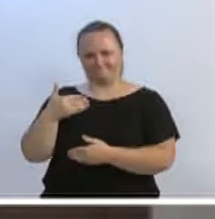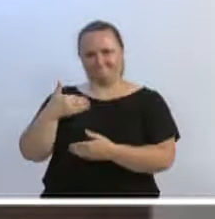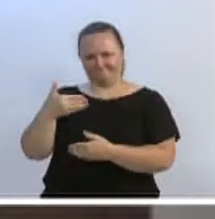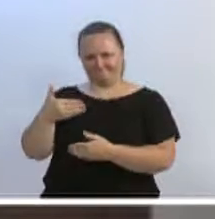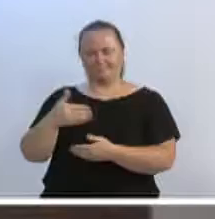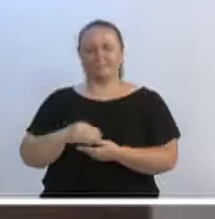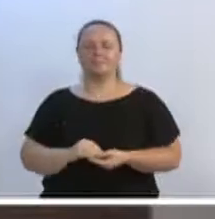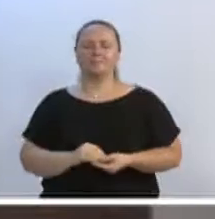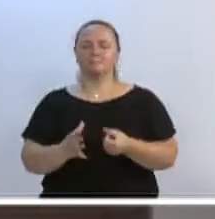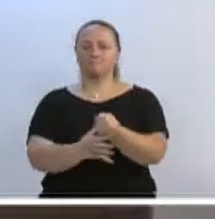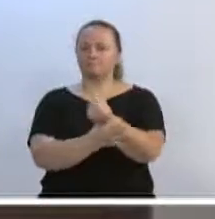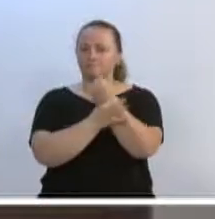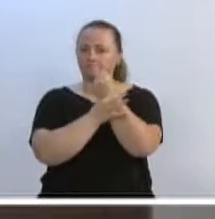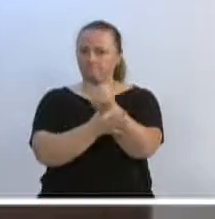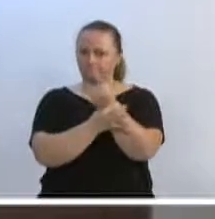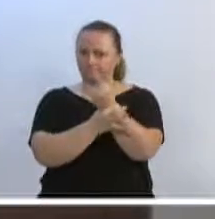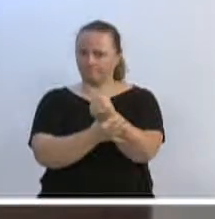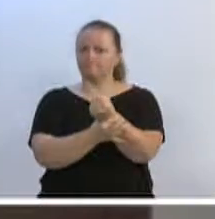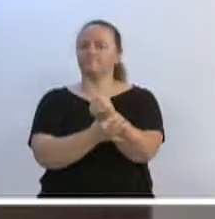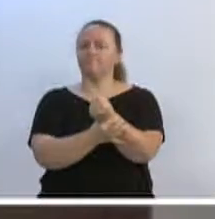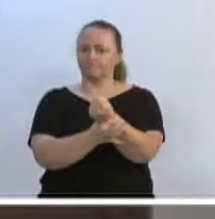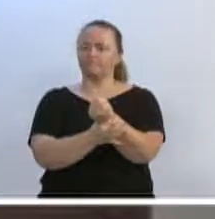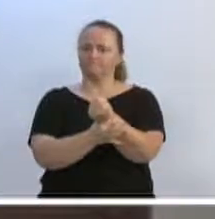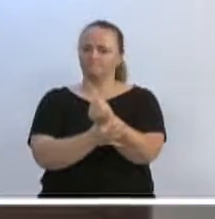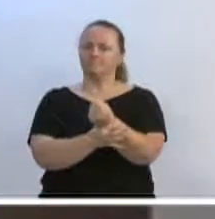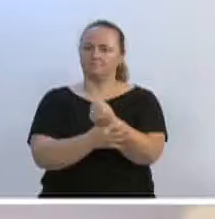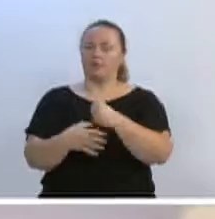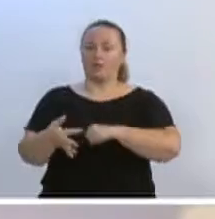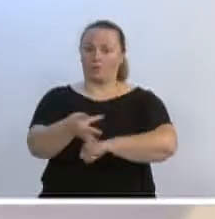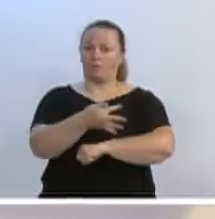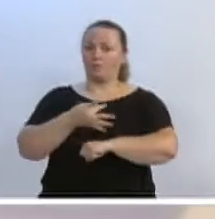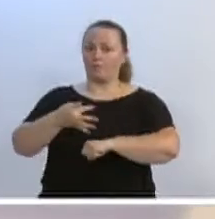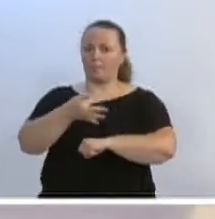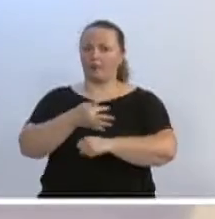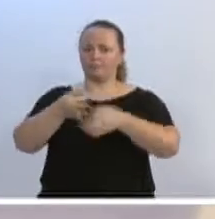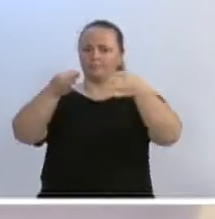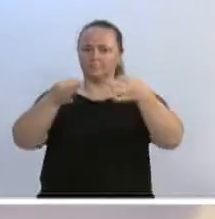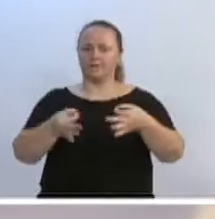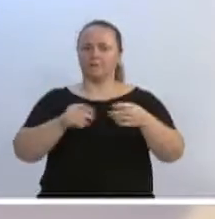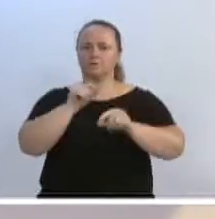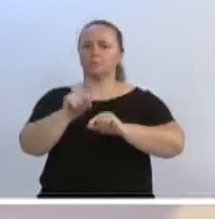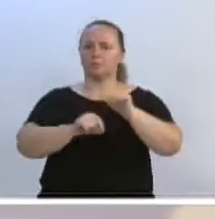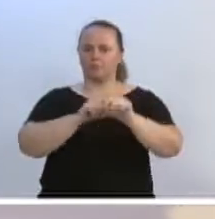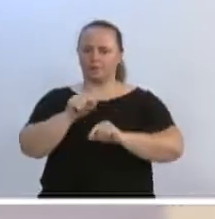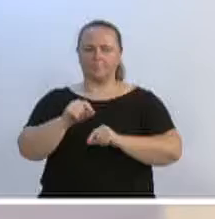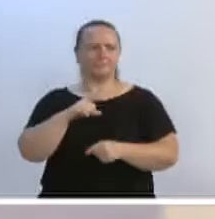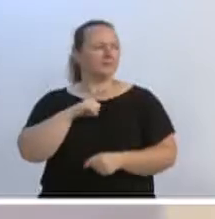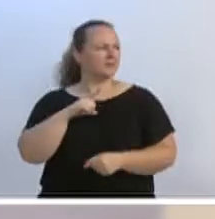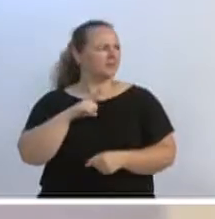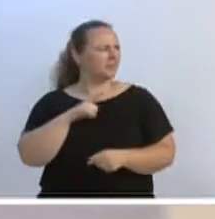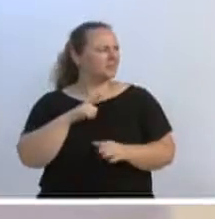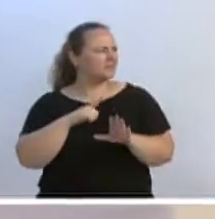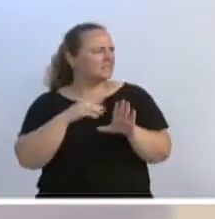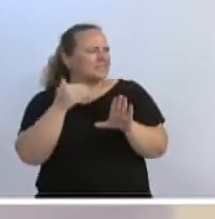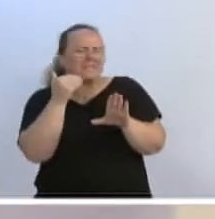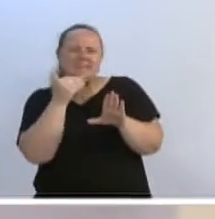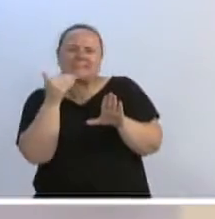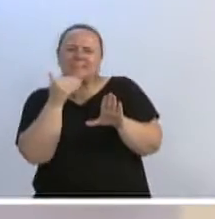aqui, agora, de forma bem formalizada, os espaços das escolas. Desculpa, está bem feiozinho,